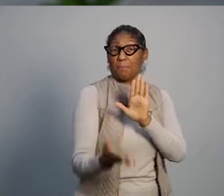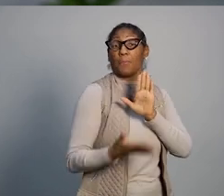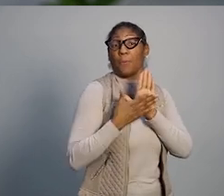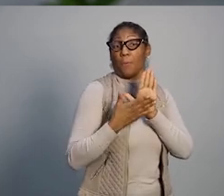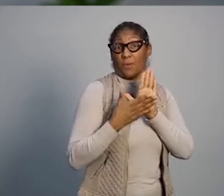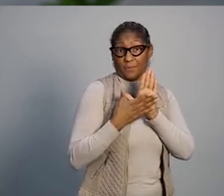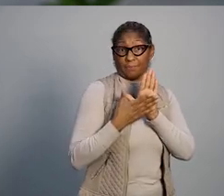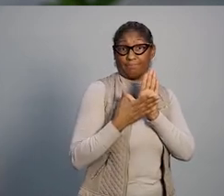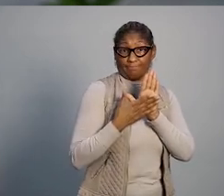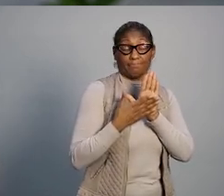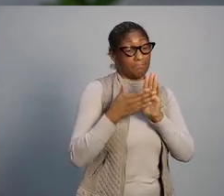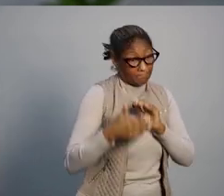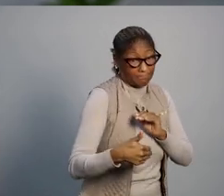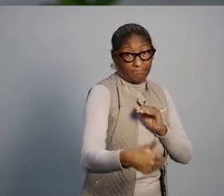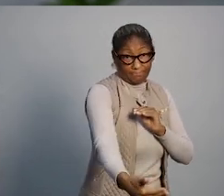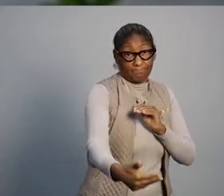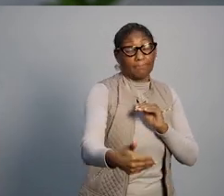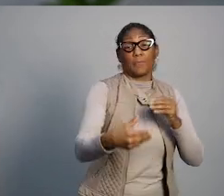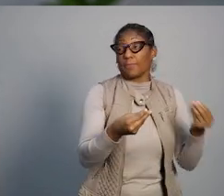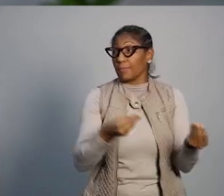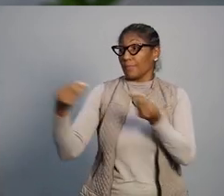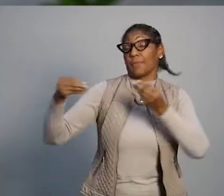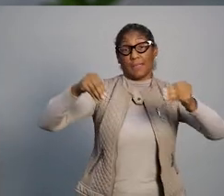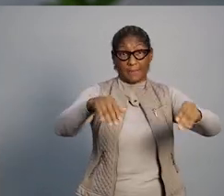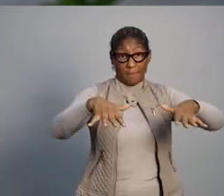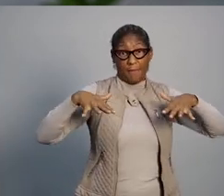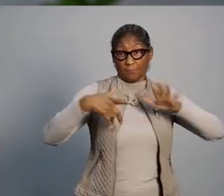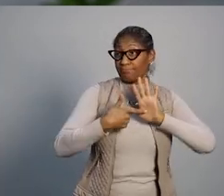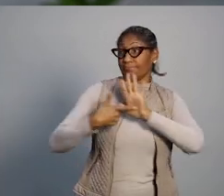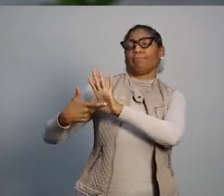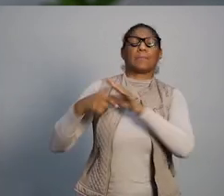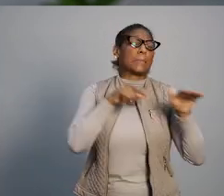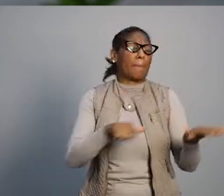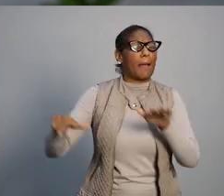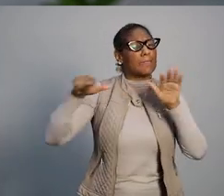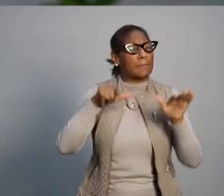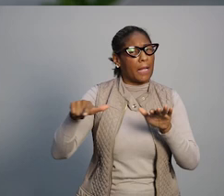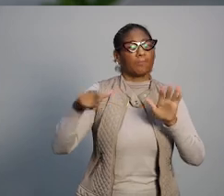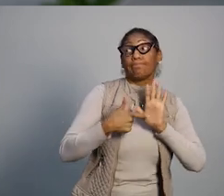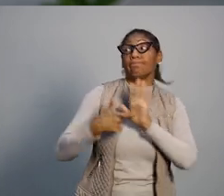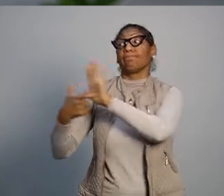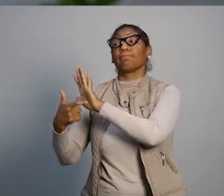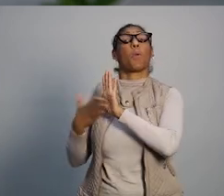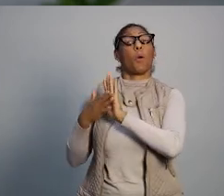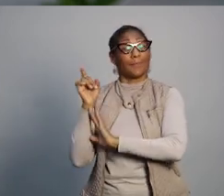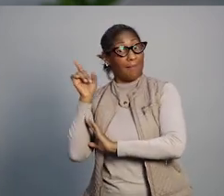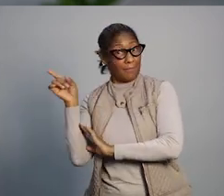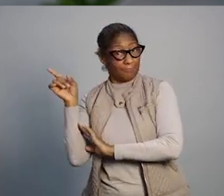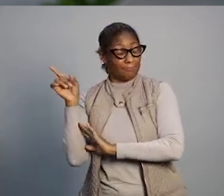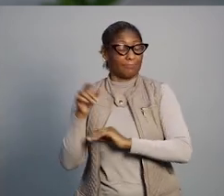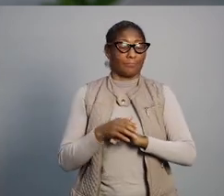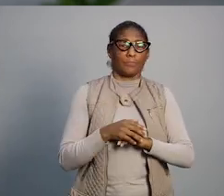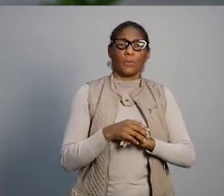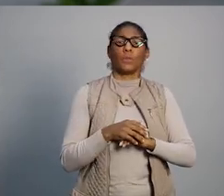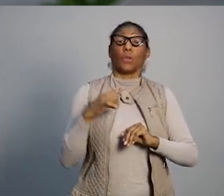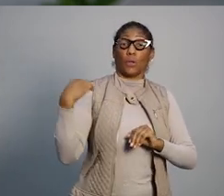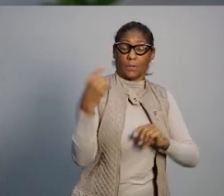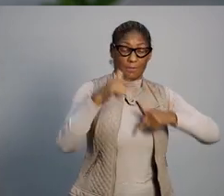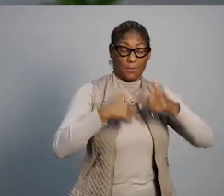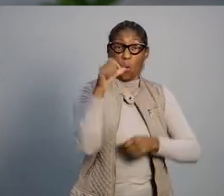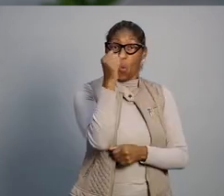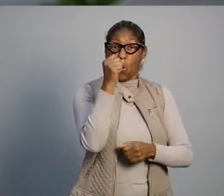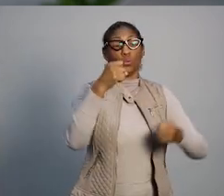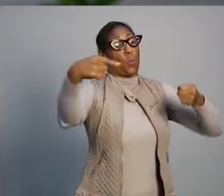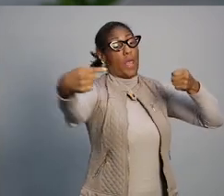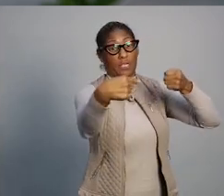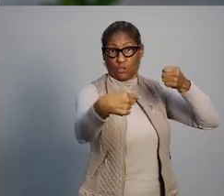Agora eu convido vocês a conhecerem um resumo das nossas propostas que estão sendo endereçadas à Assembleia Legislativa